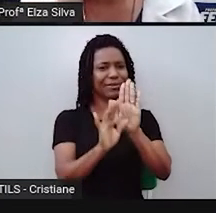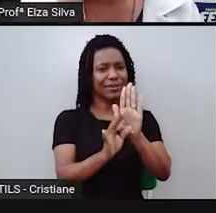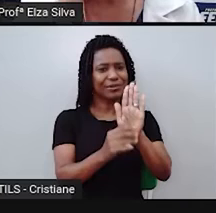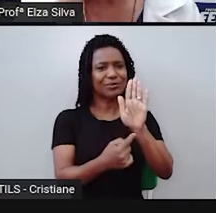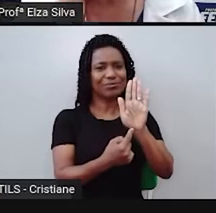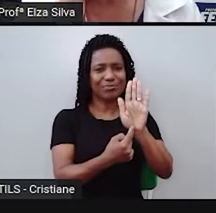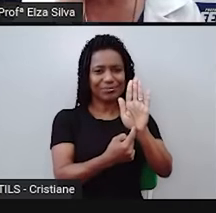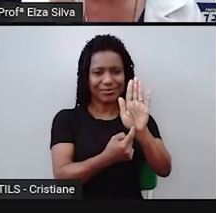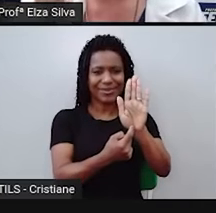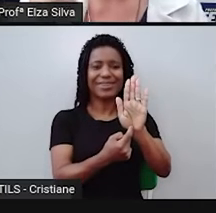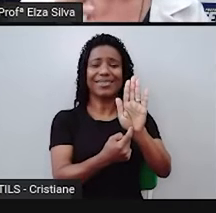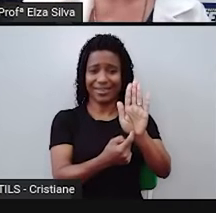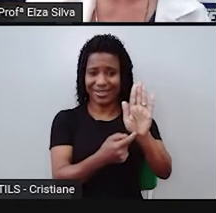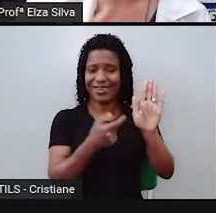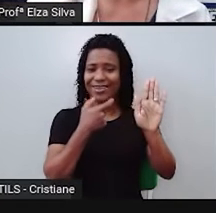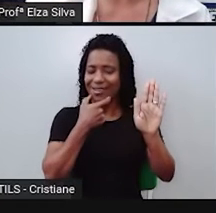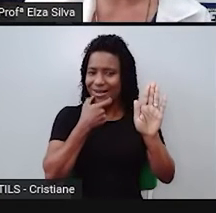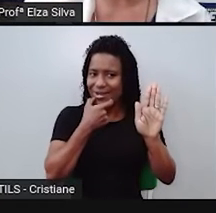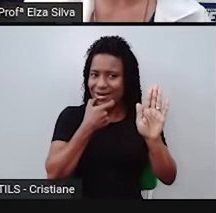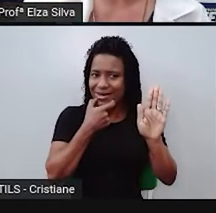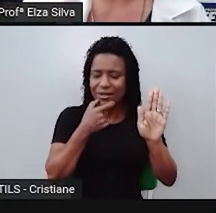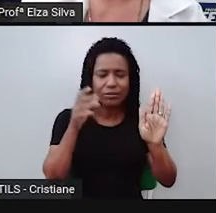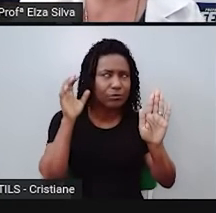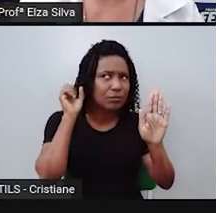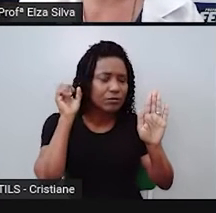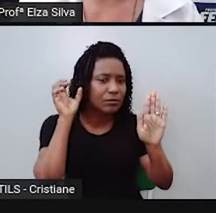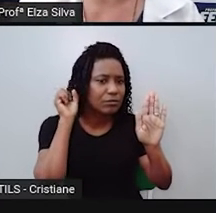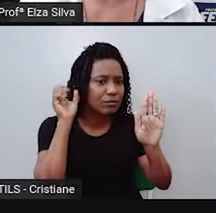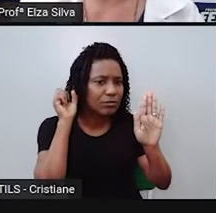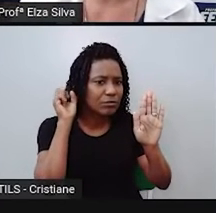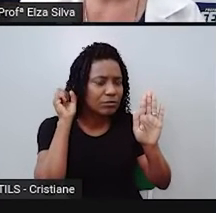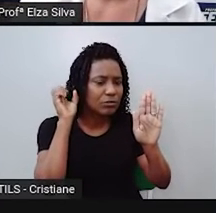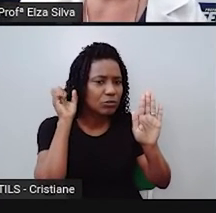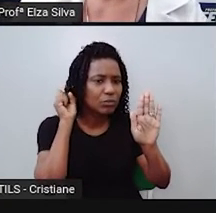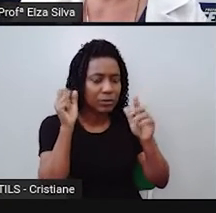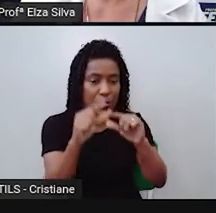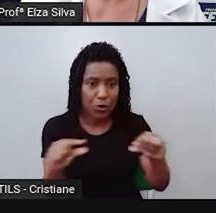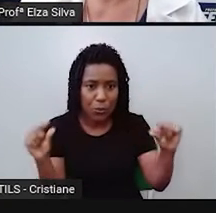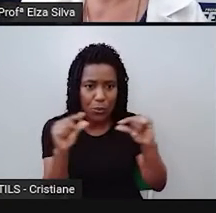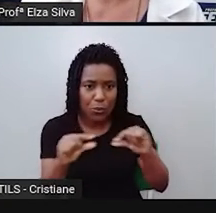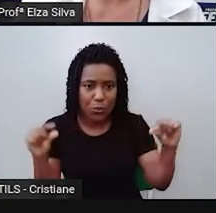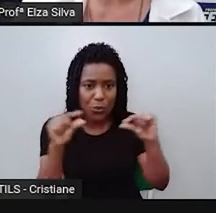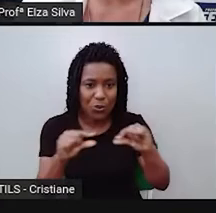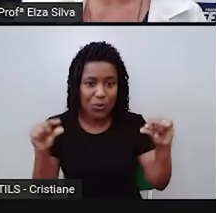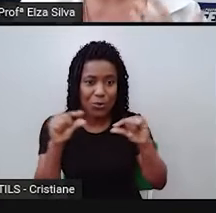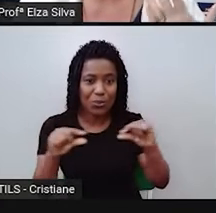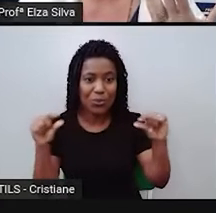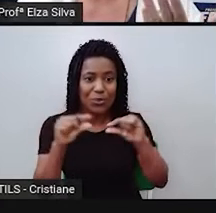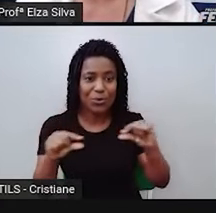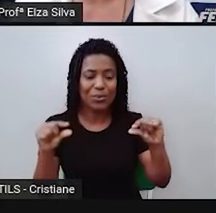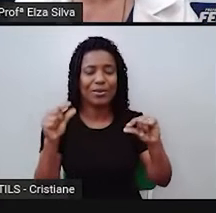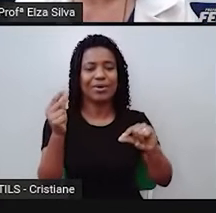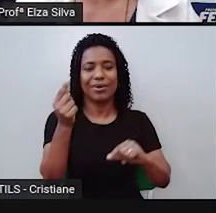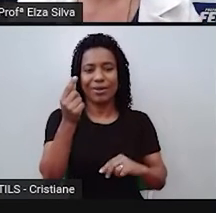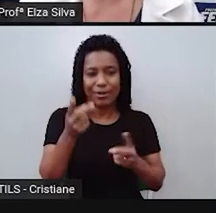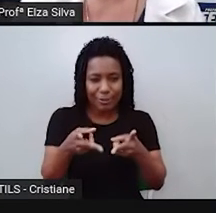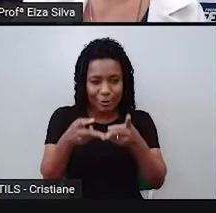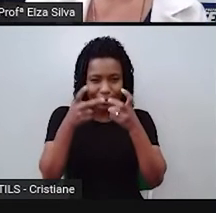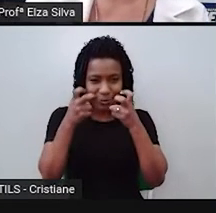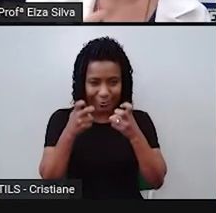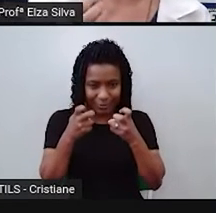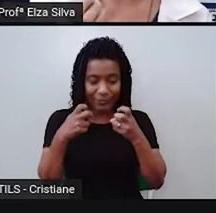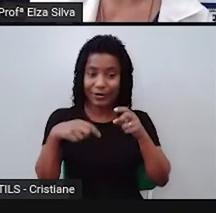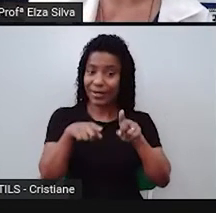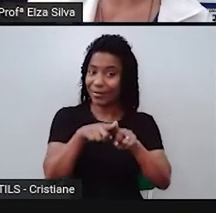oralmente, quanto a leitura do que está escrito, lembrando daquelas palavrinhas que a gente já conhece,